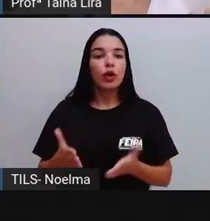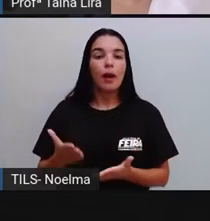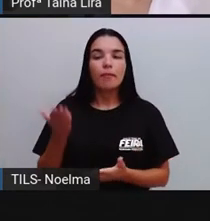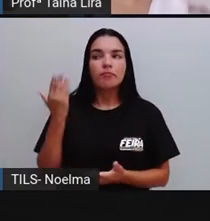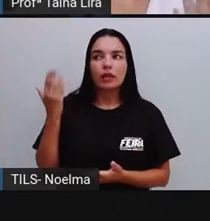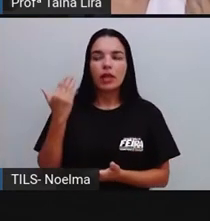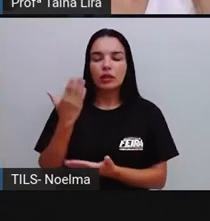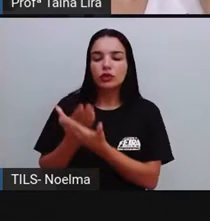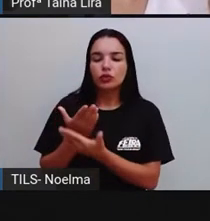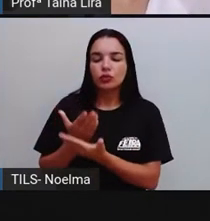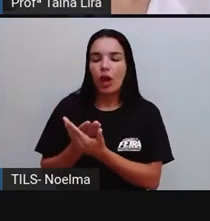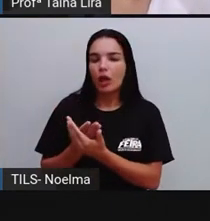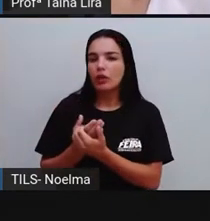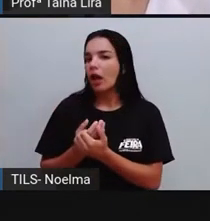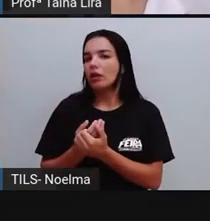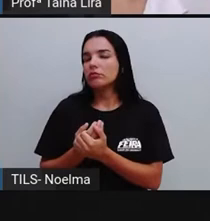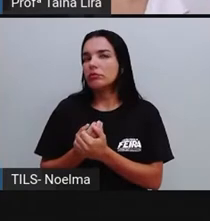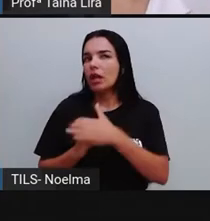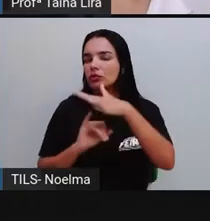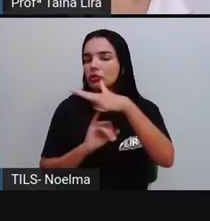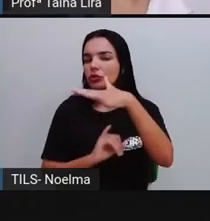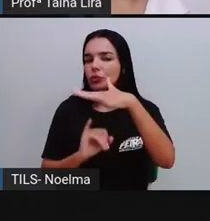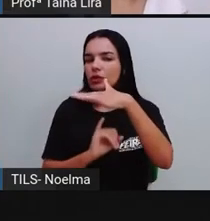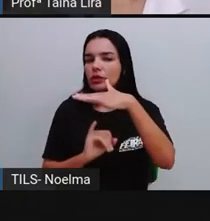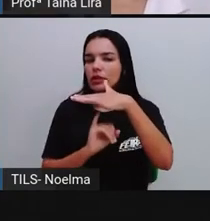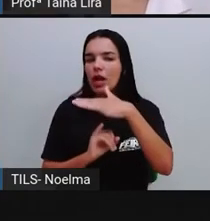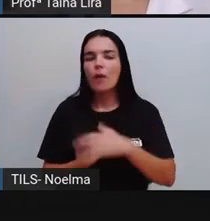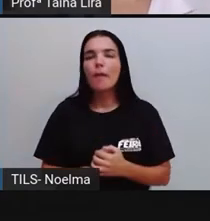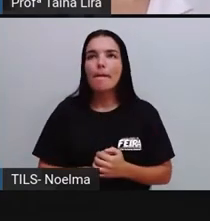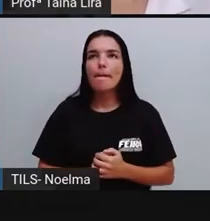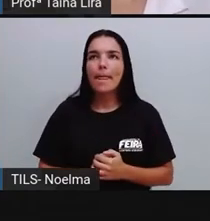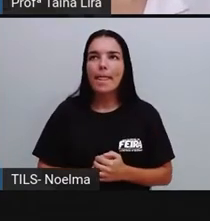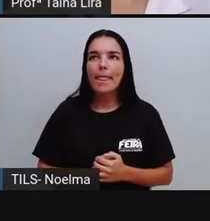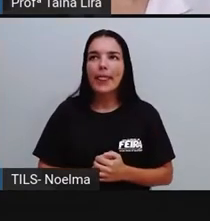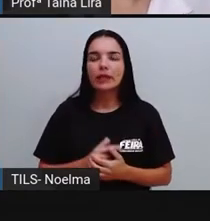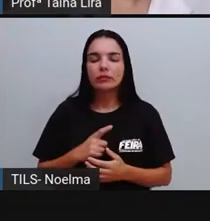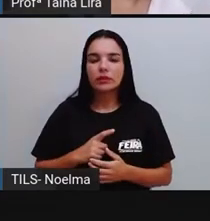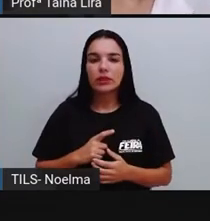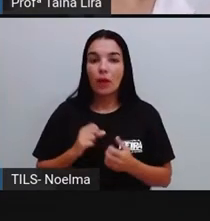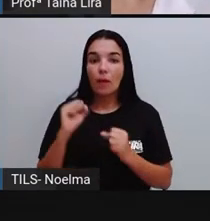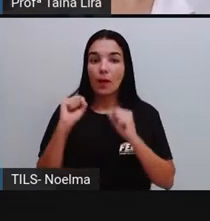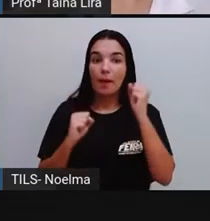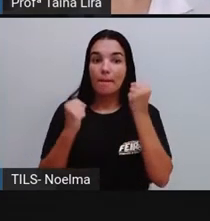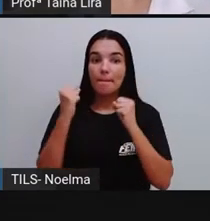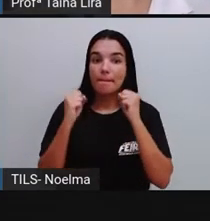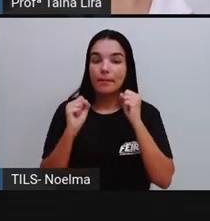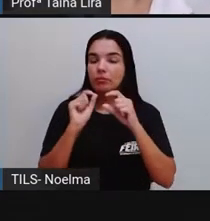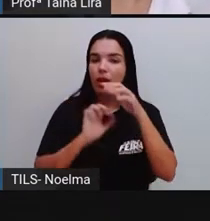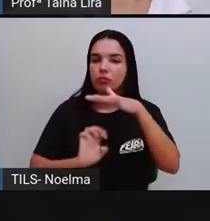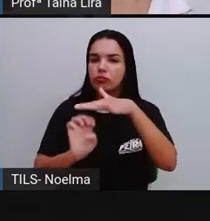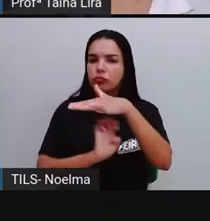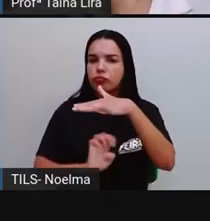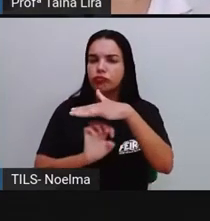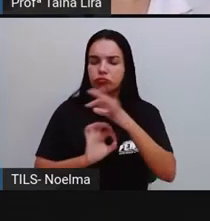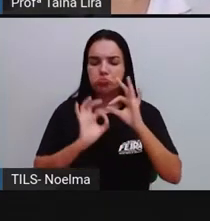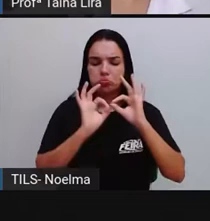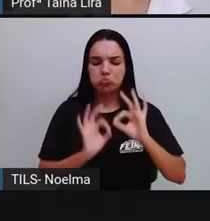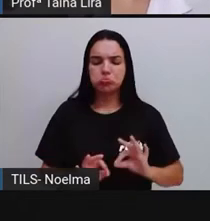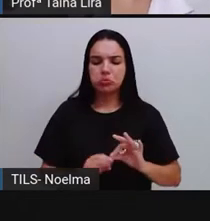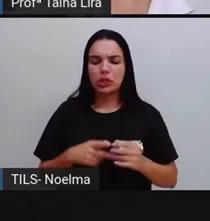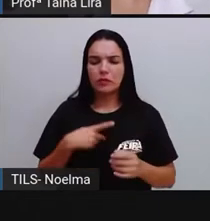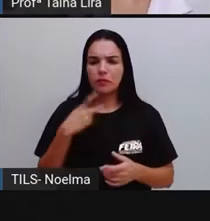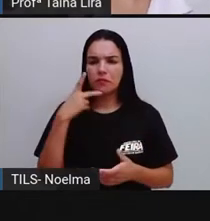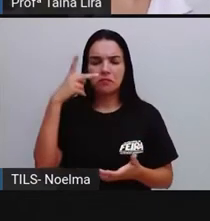eu estudava em uma determinada instituição que tinha, né, era uma empresa muito séria nesse sentido. Eles faziam